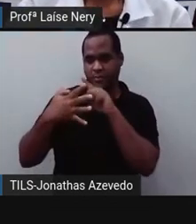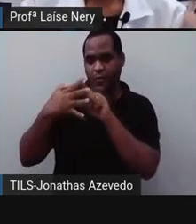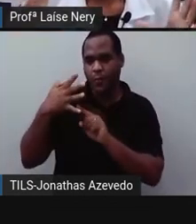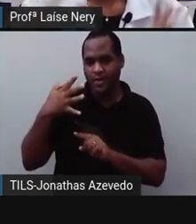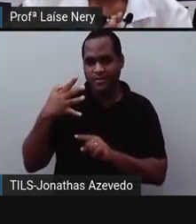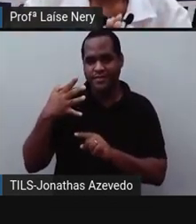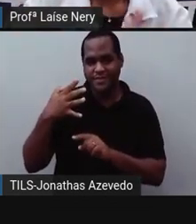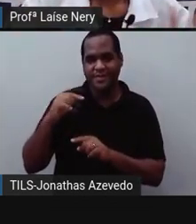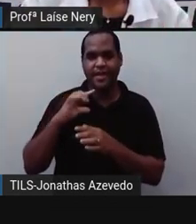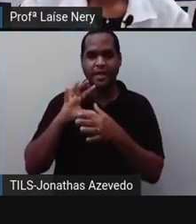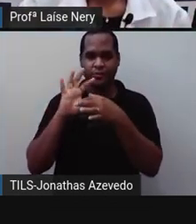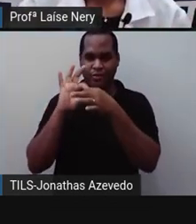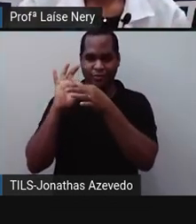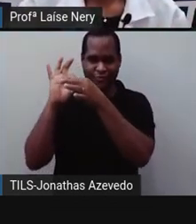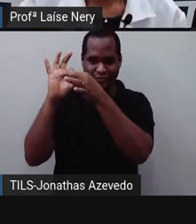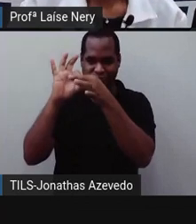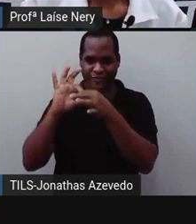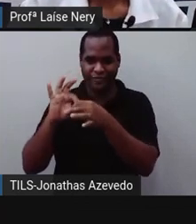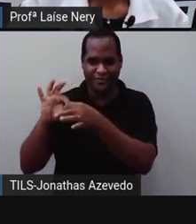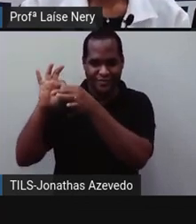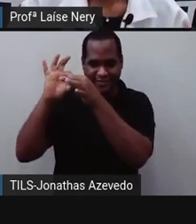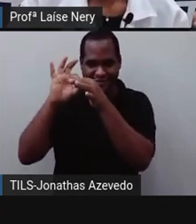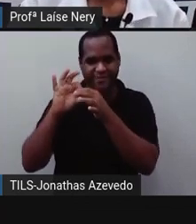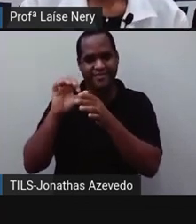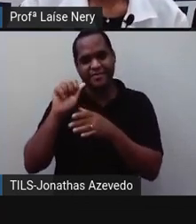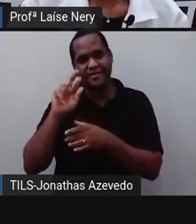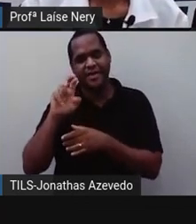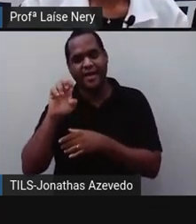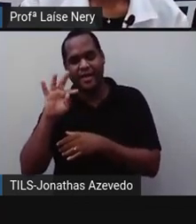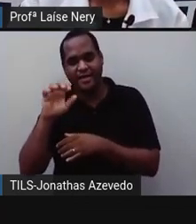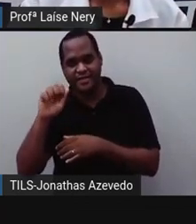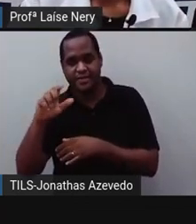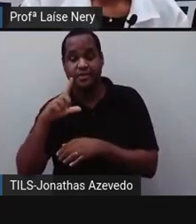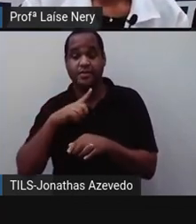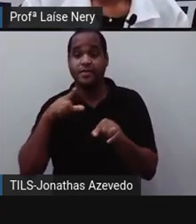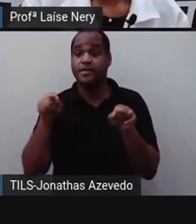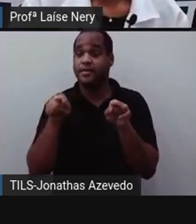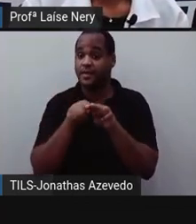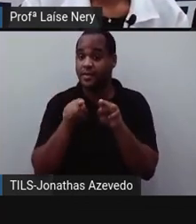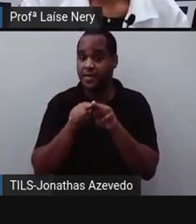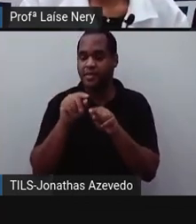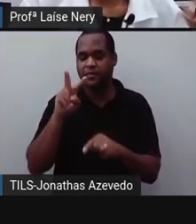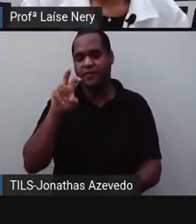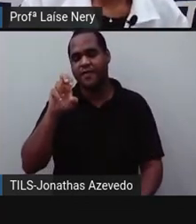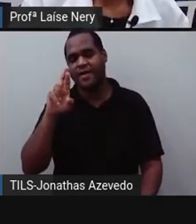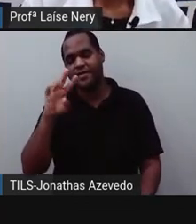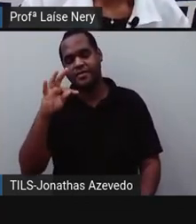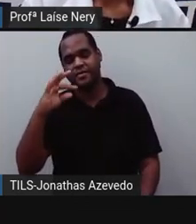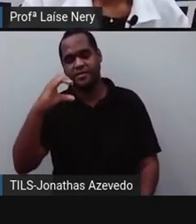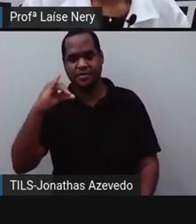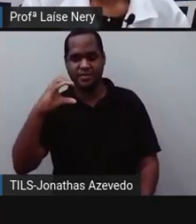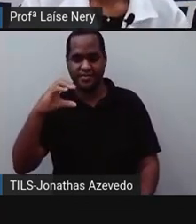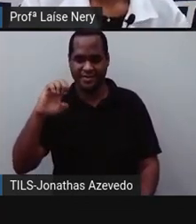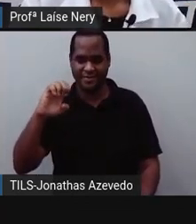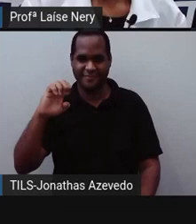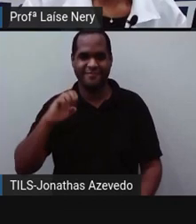são unidos aqui nas suas arestas e nos seus vértices também.